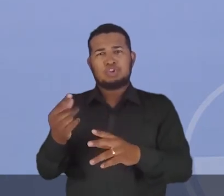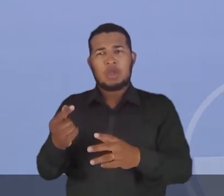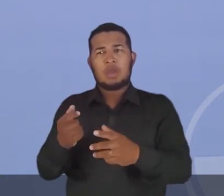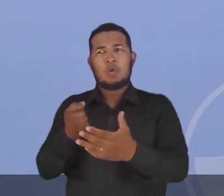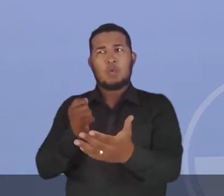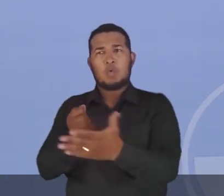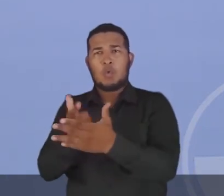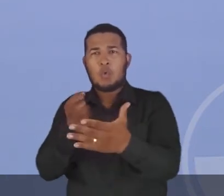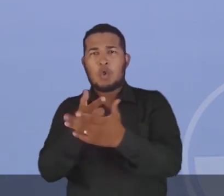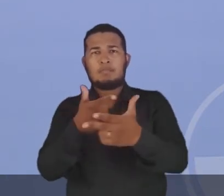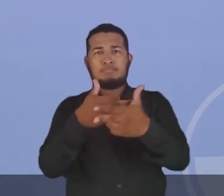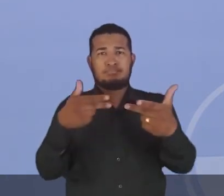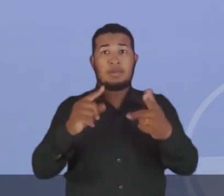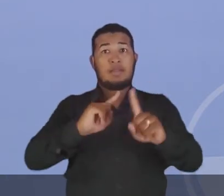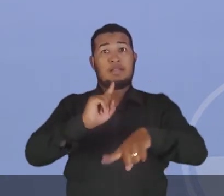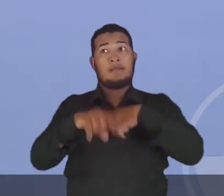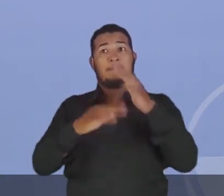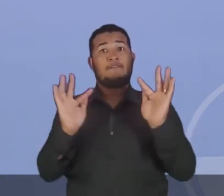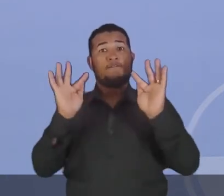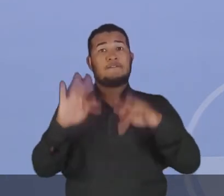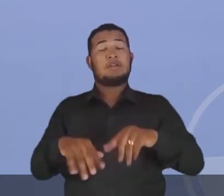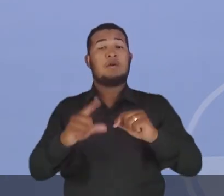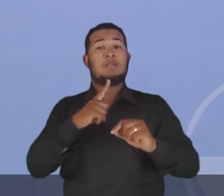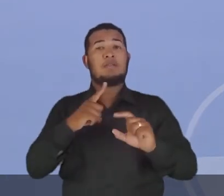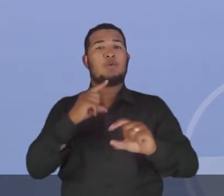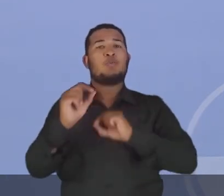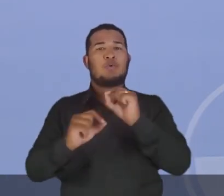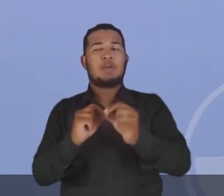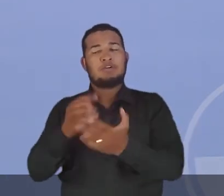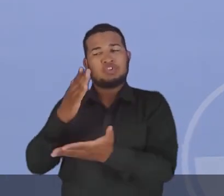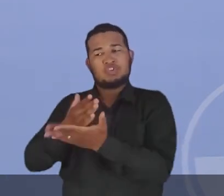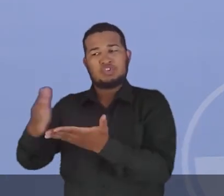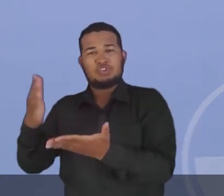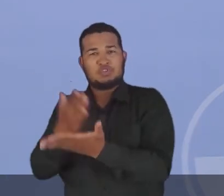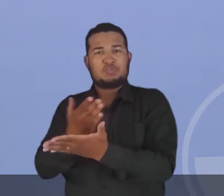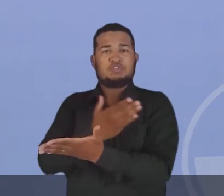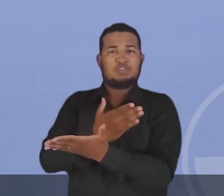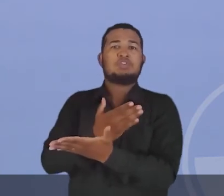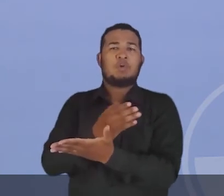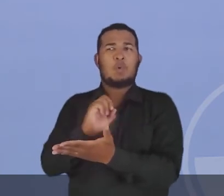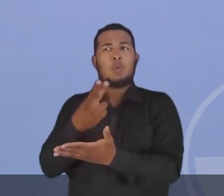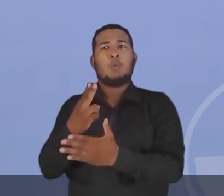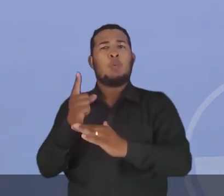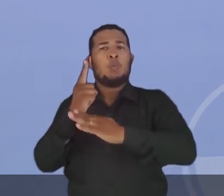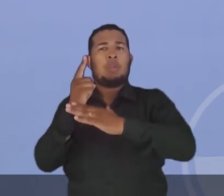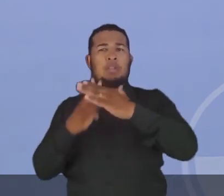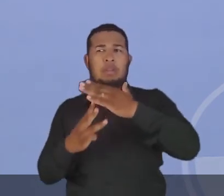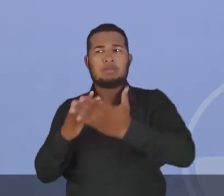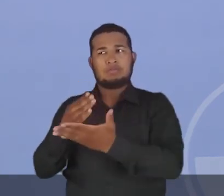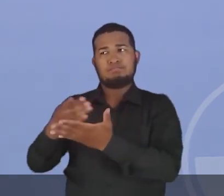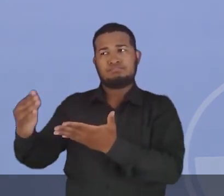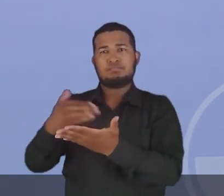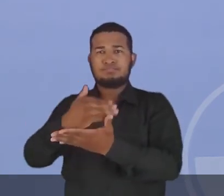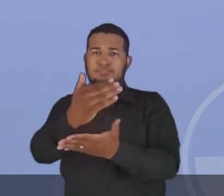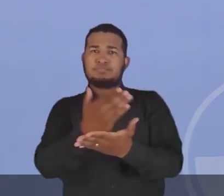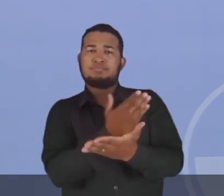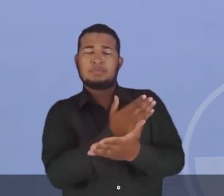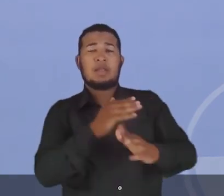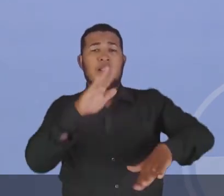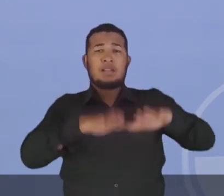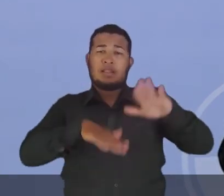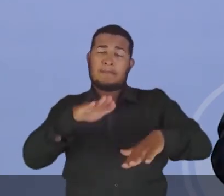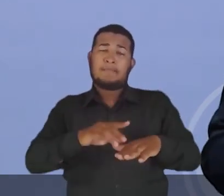produção e no final você vai ter a meia da produção ou a terça da produção, isso de acordo